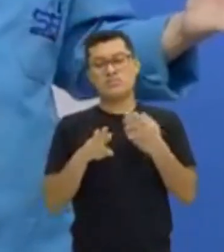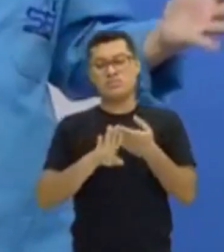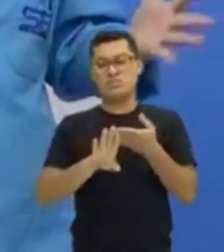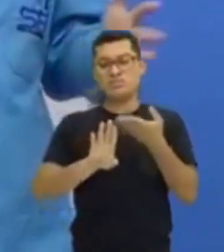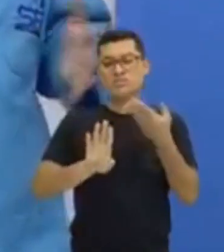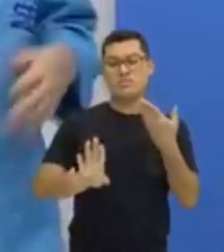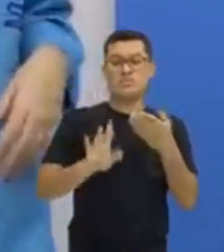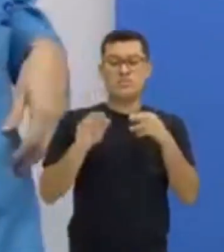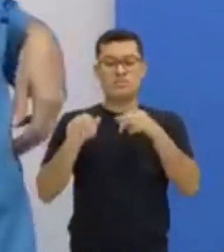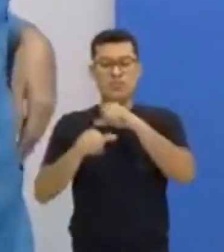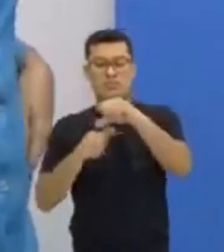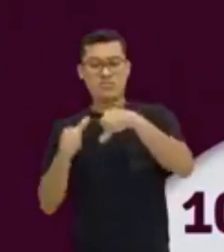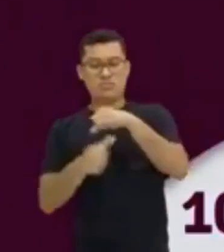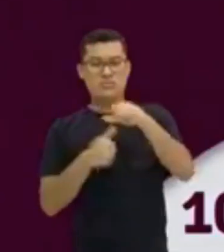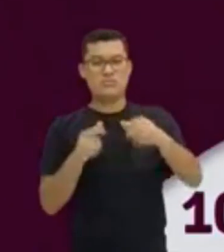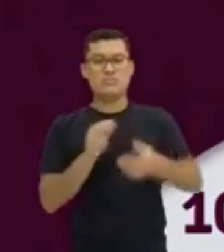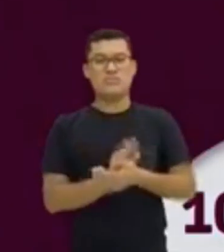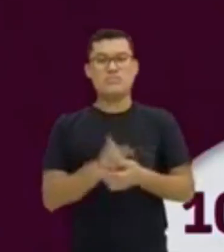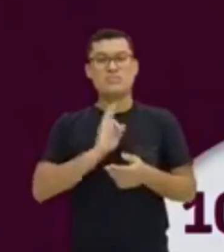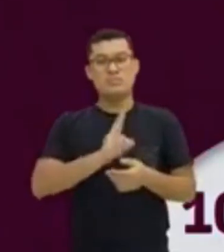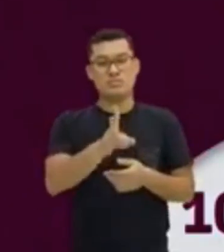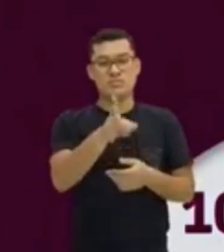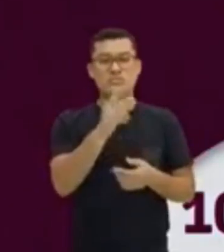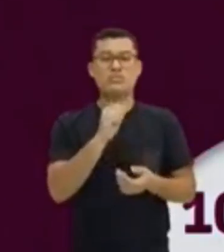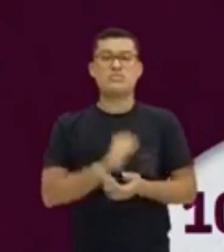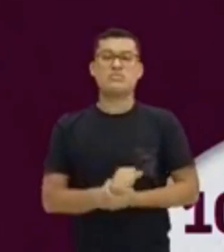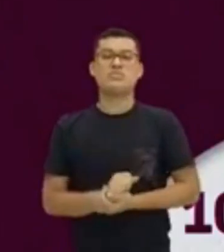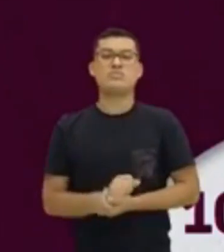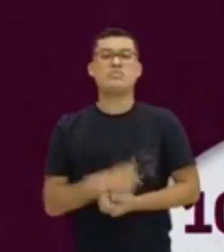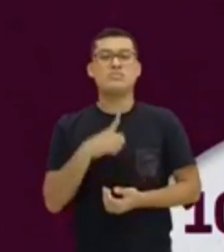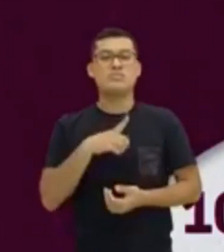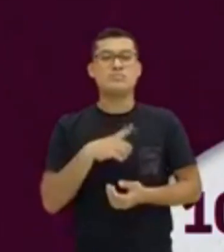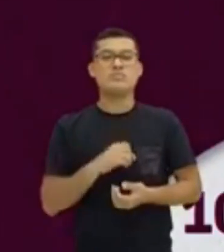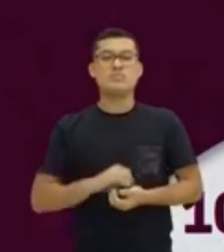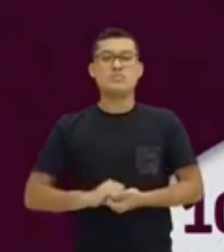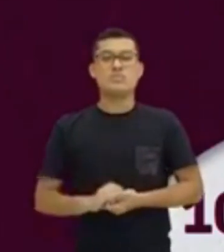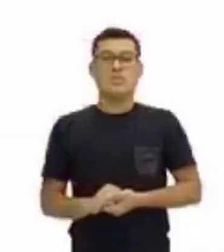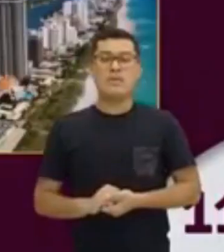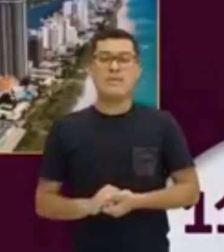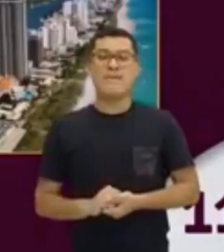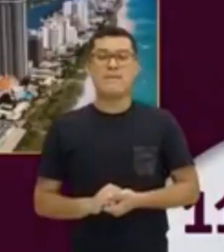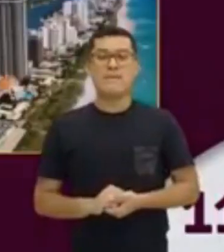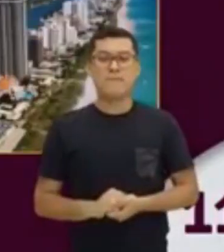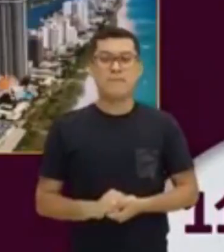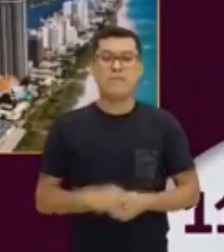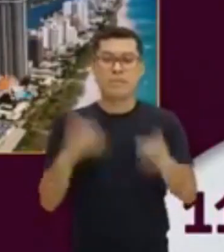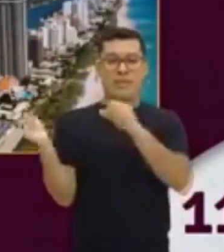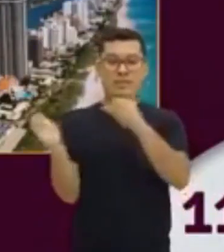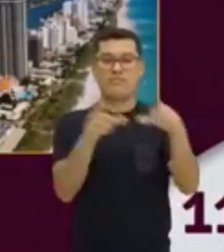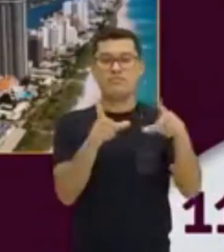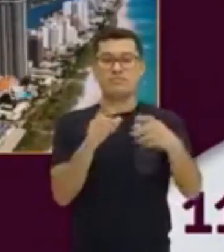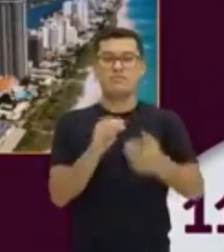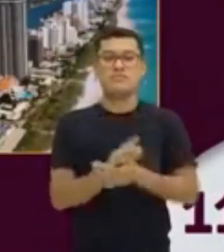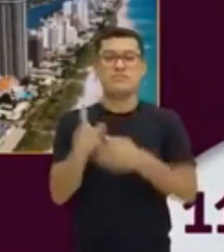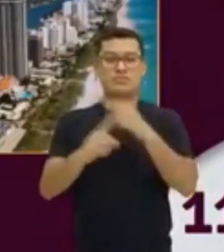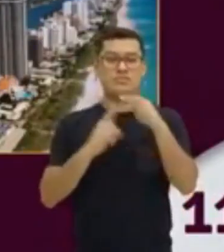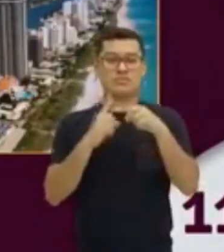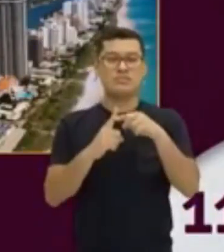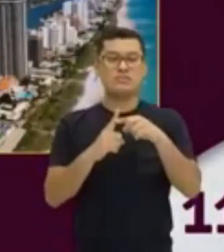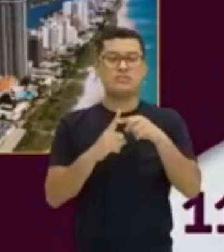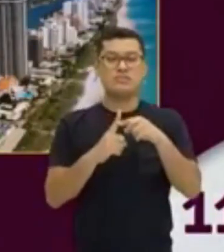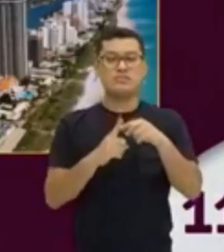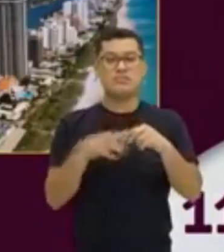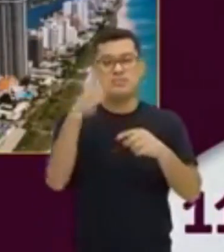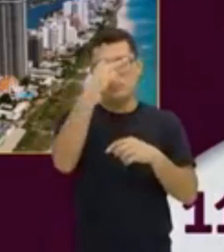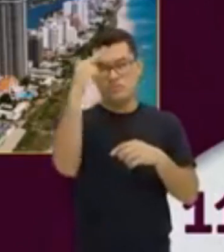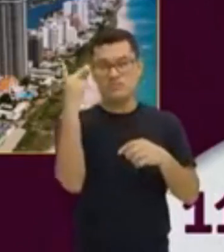eles vão substituir. Bora continuar aqui. O que a gente ainda tem? A gente tem mais personagens